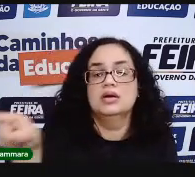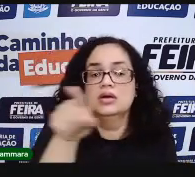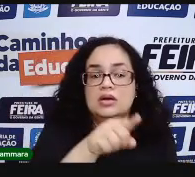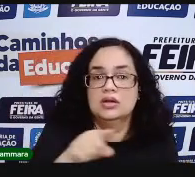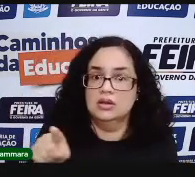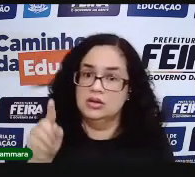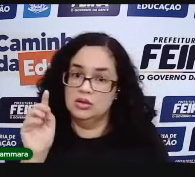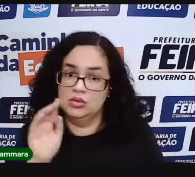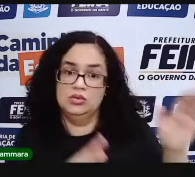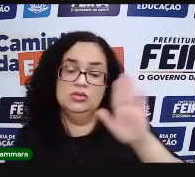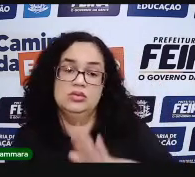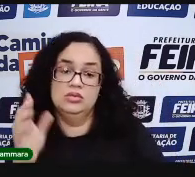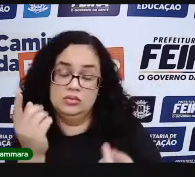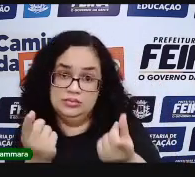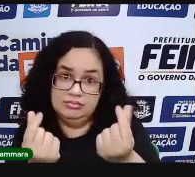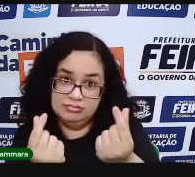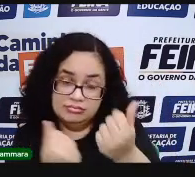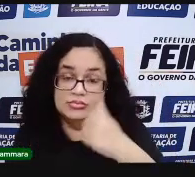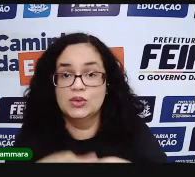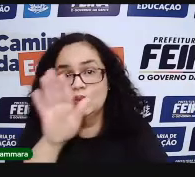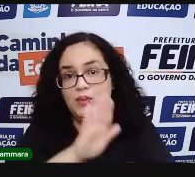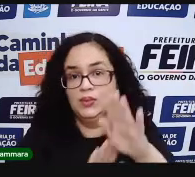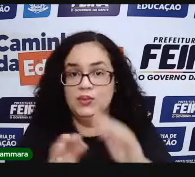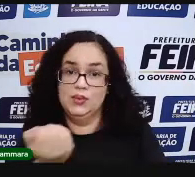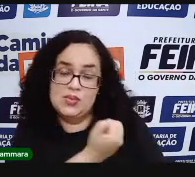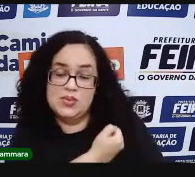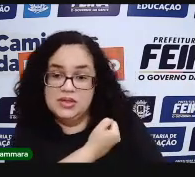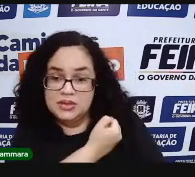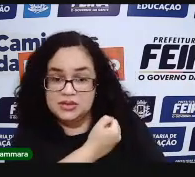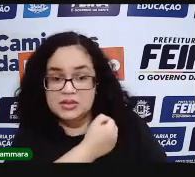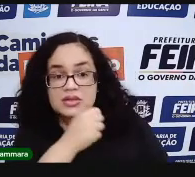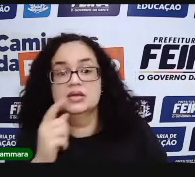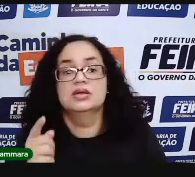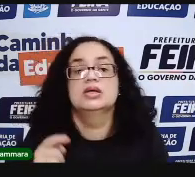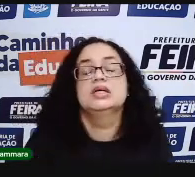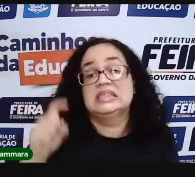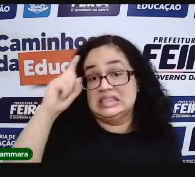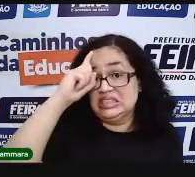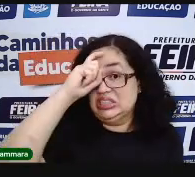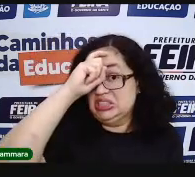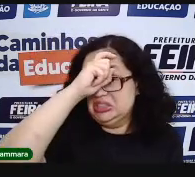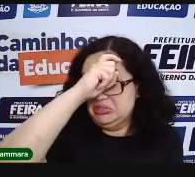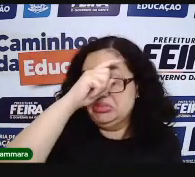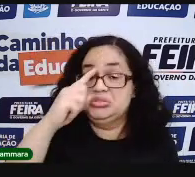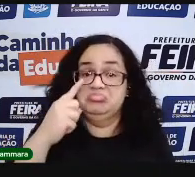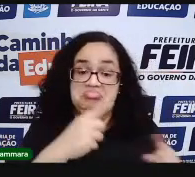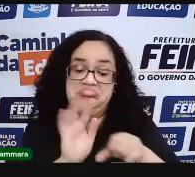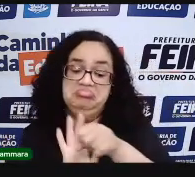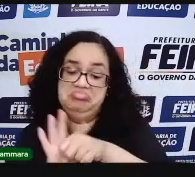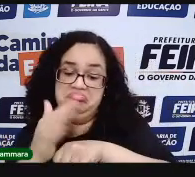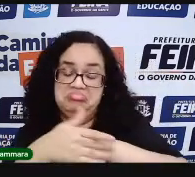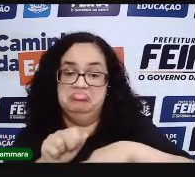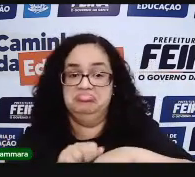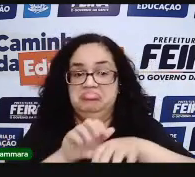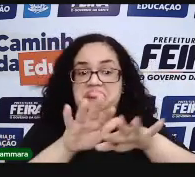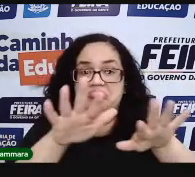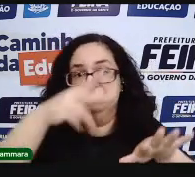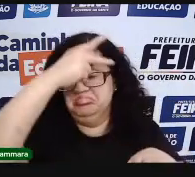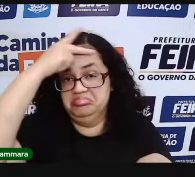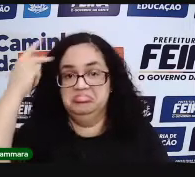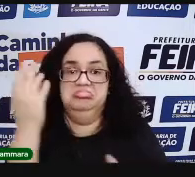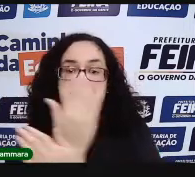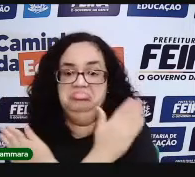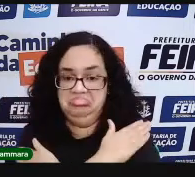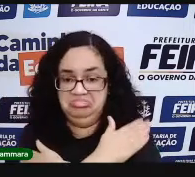Pedindo que vocês controlem as finanças, controlem os números. Nós estamos numa situação muito delicada. De